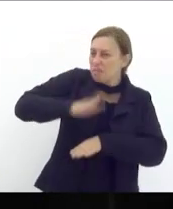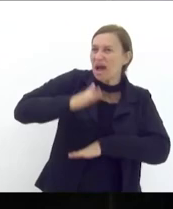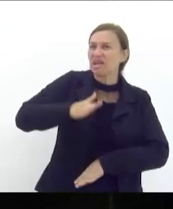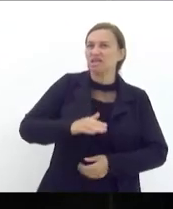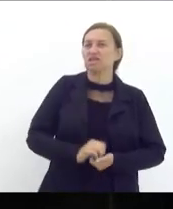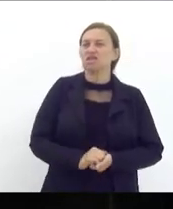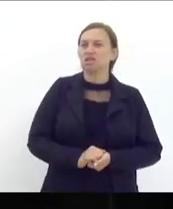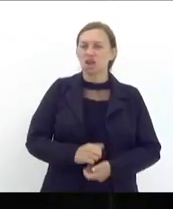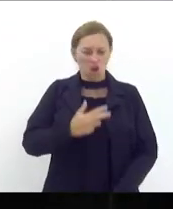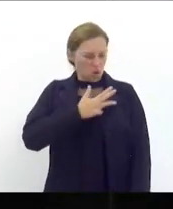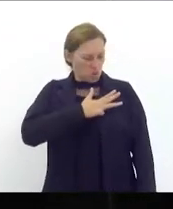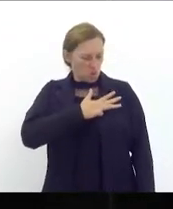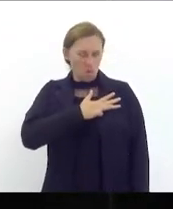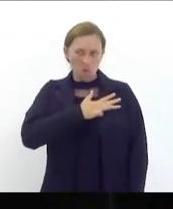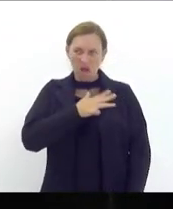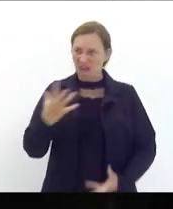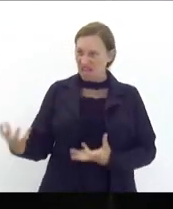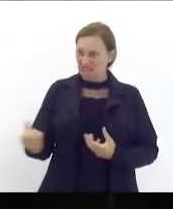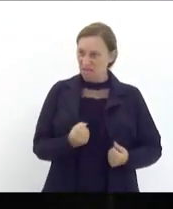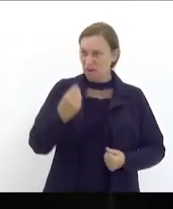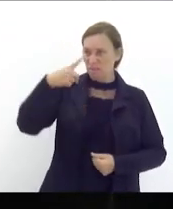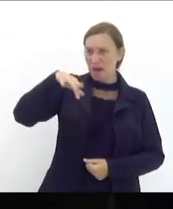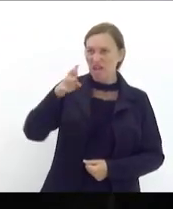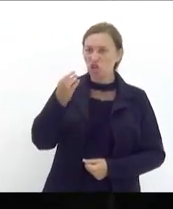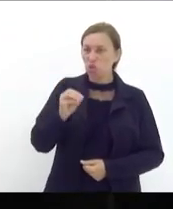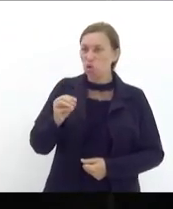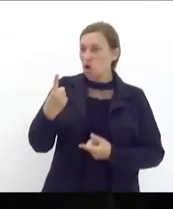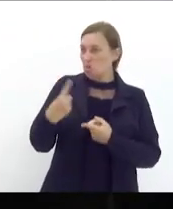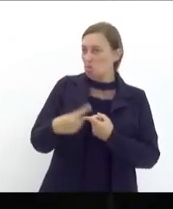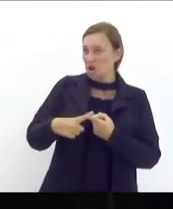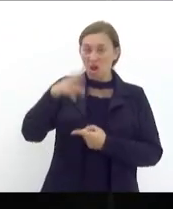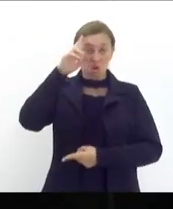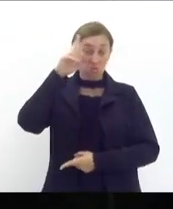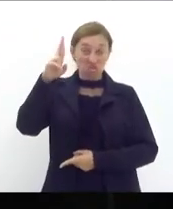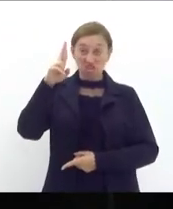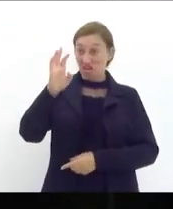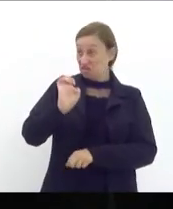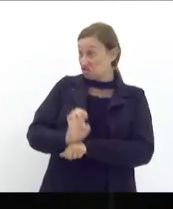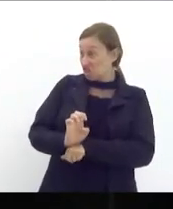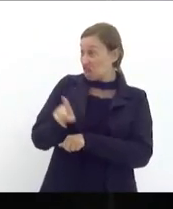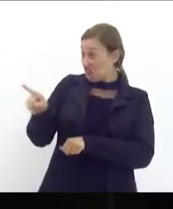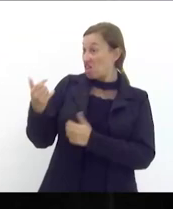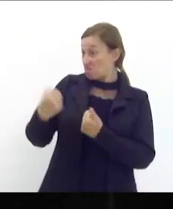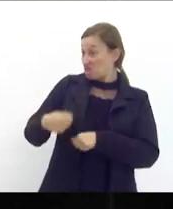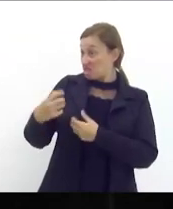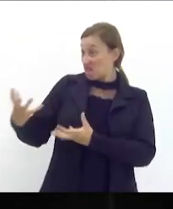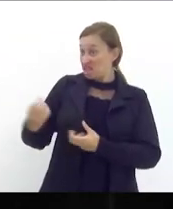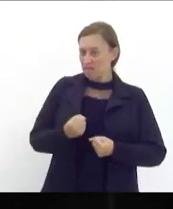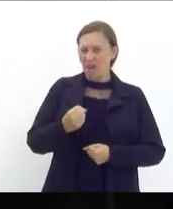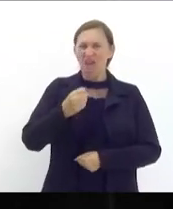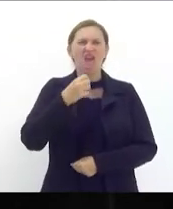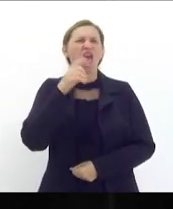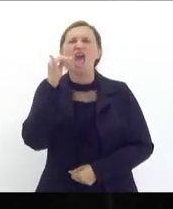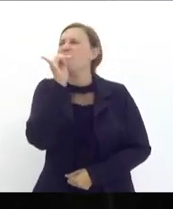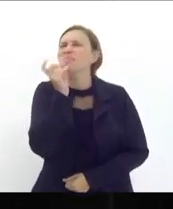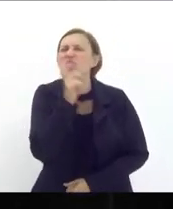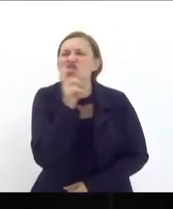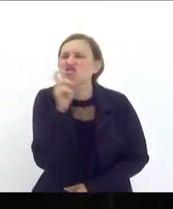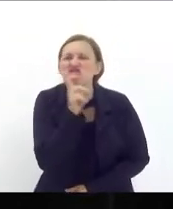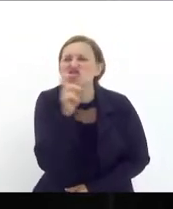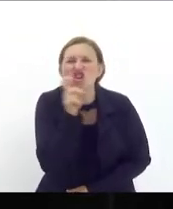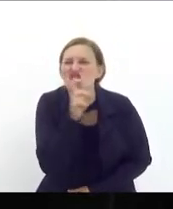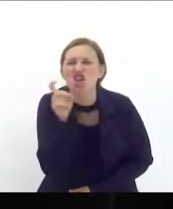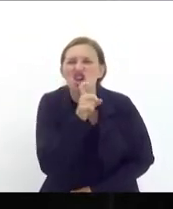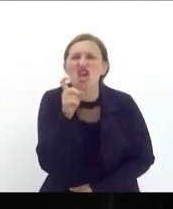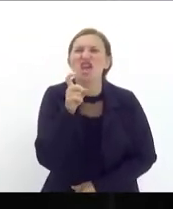Lula não está recebendo Maduro porque como chefe de estado ele precisa recebê-lo isso é balela isso é